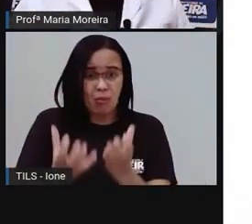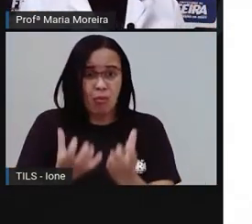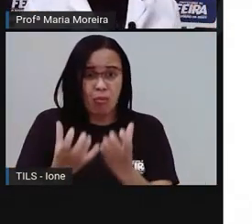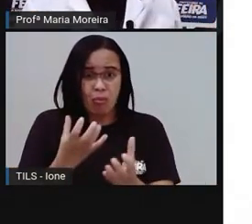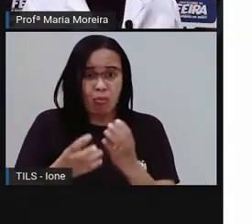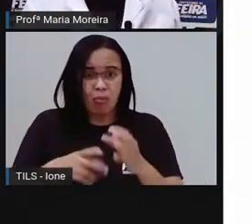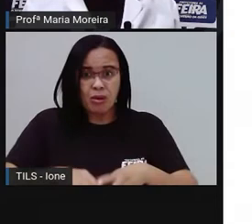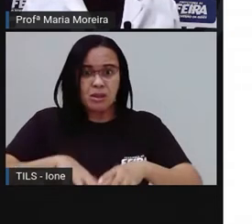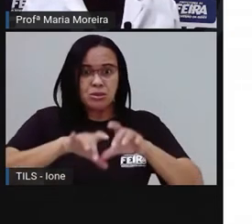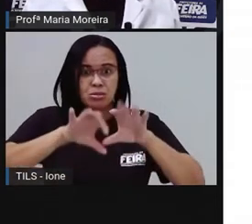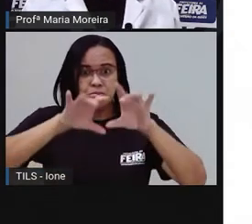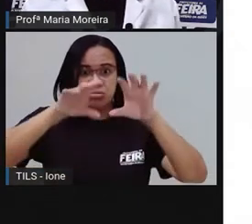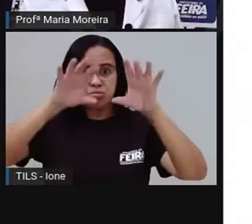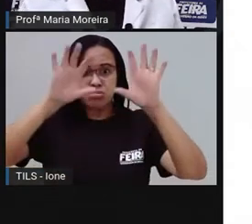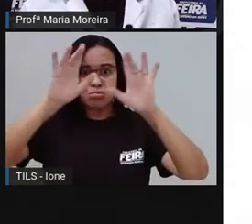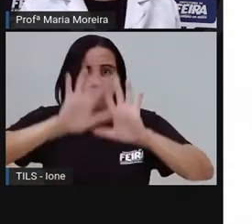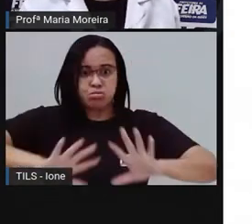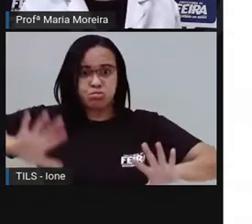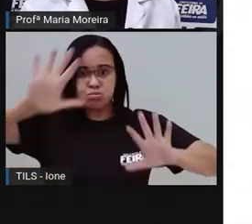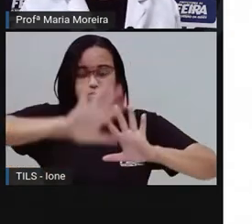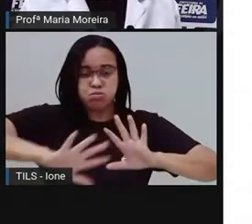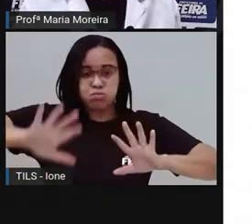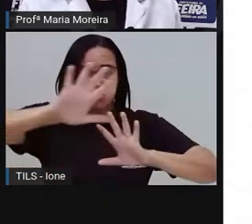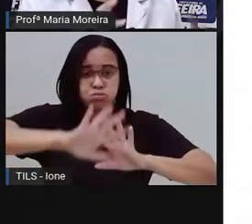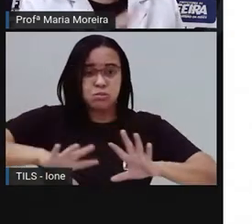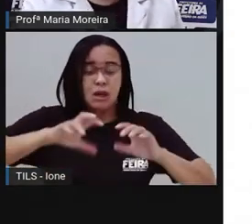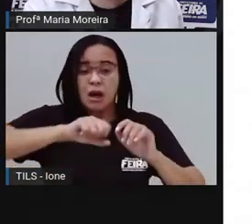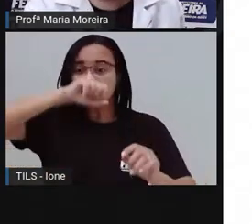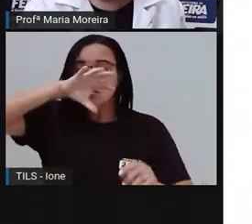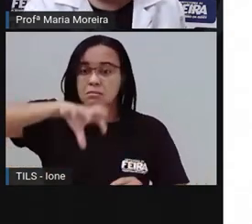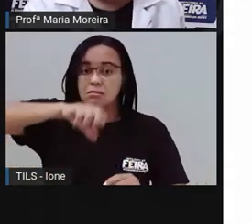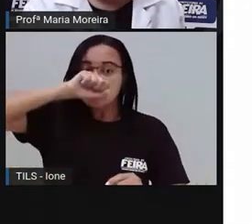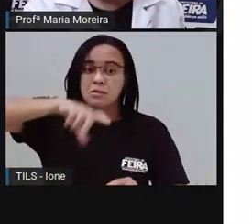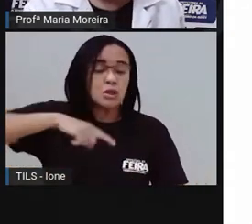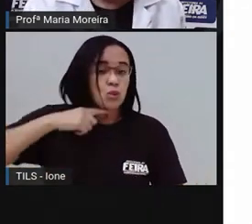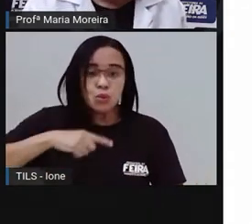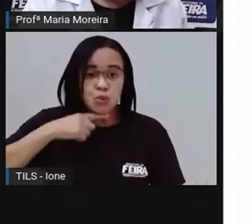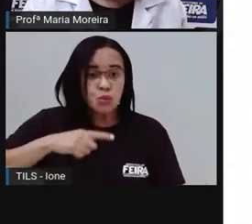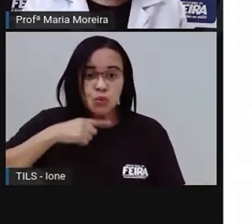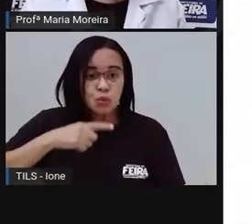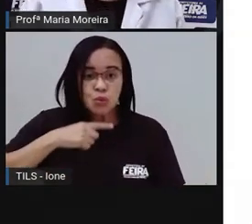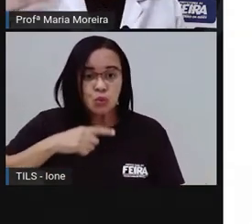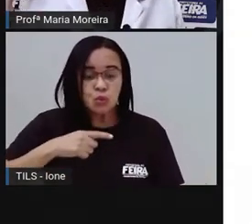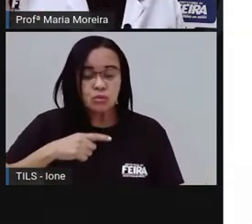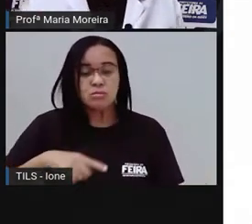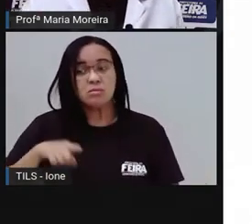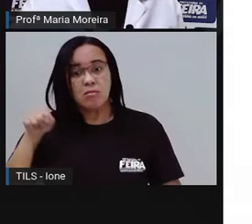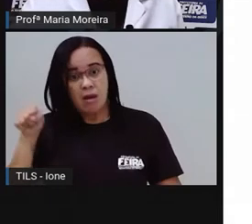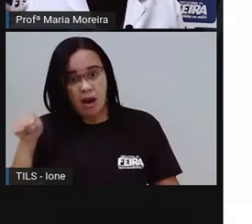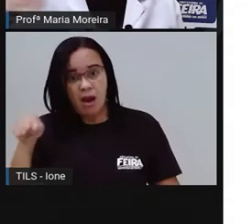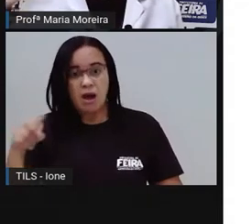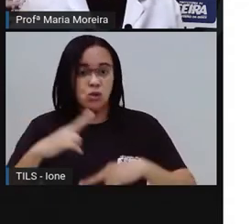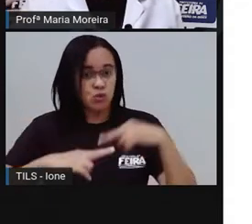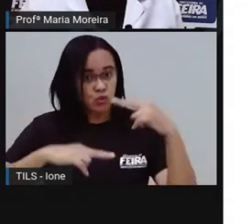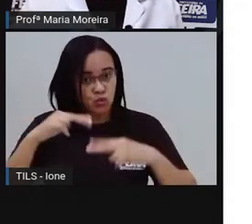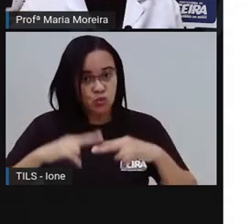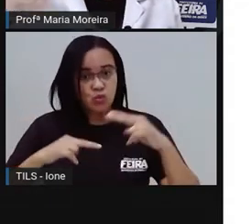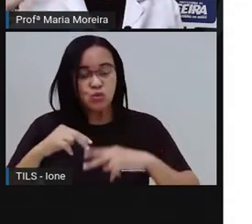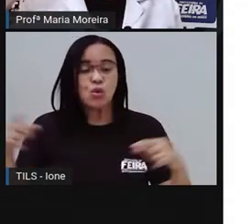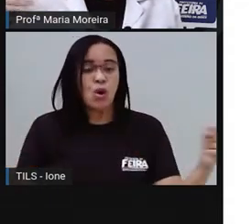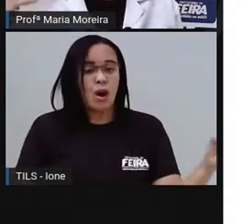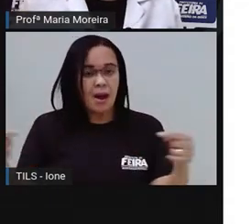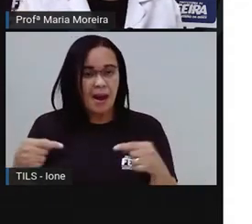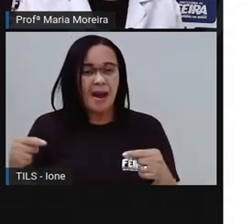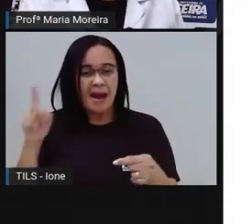você começa a ter dificuldade de respirar. Mas ali é uma fogueira. A gente sabe que é um período. E com os carros